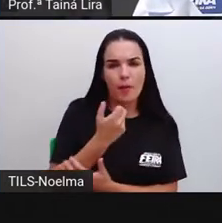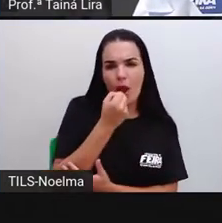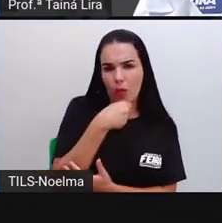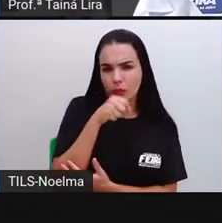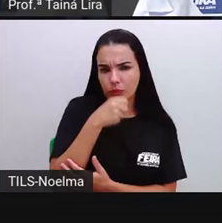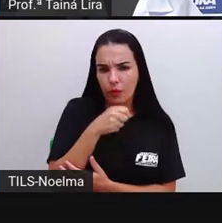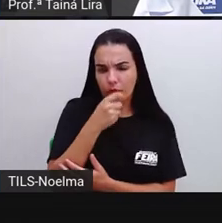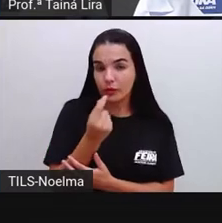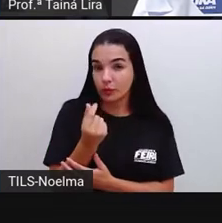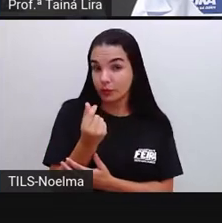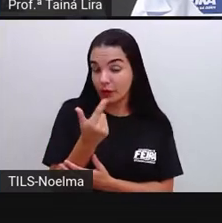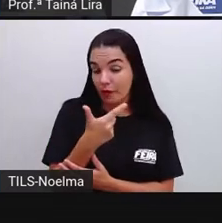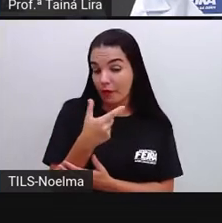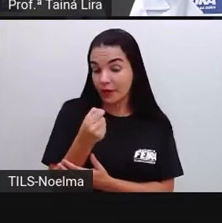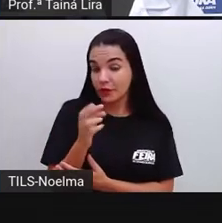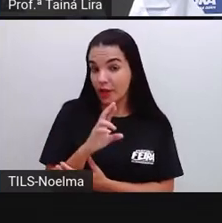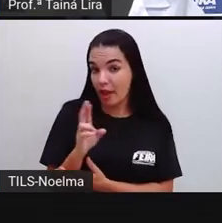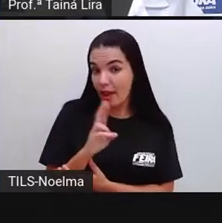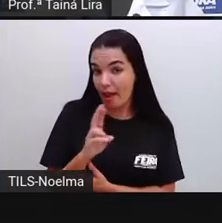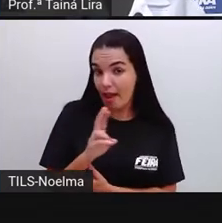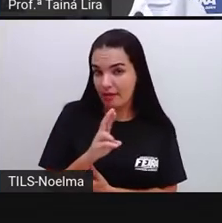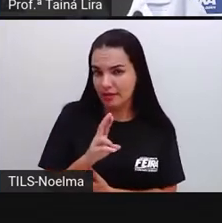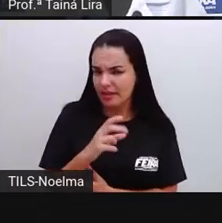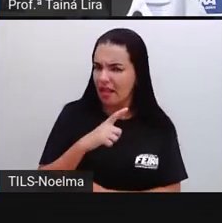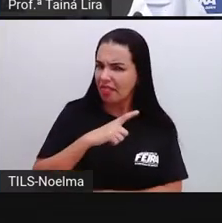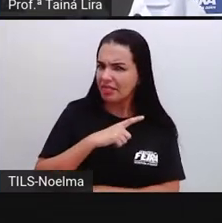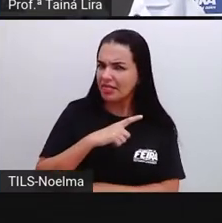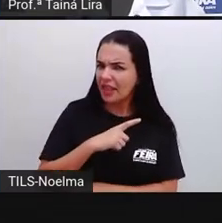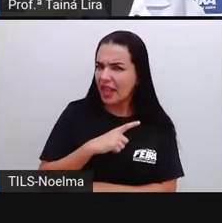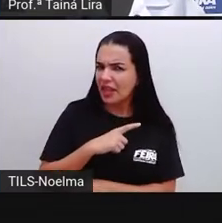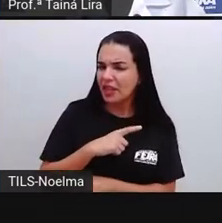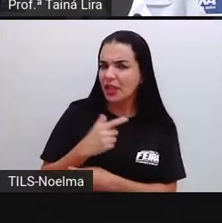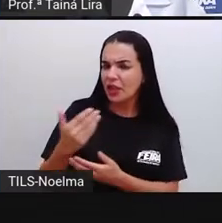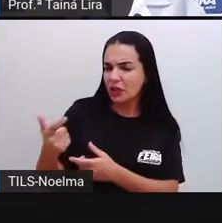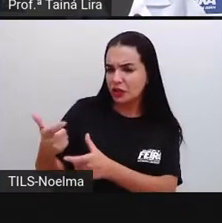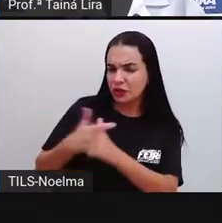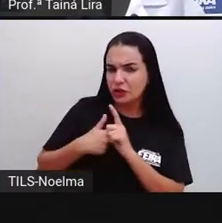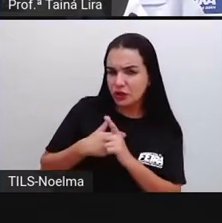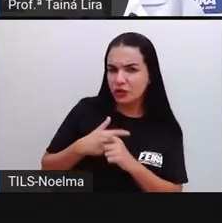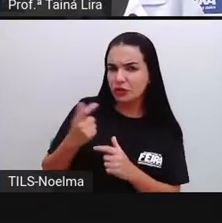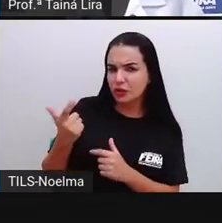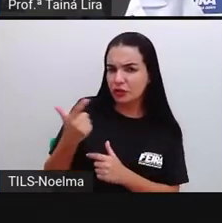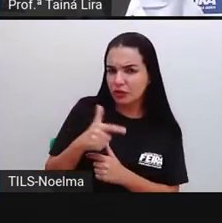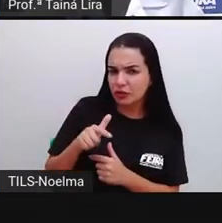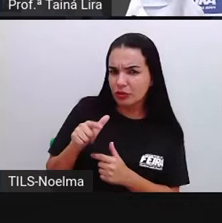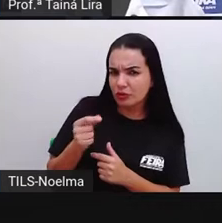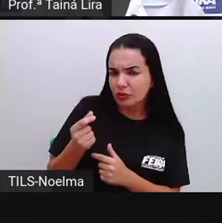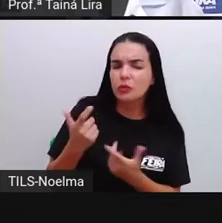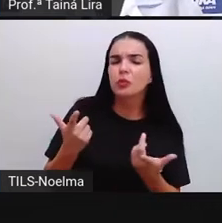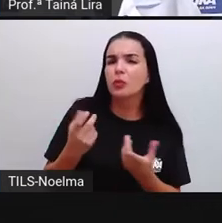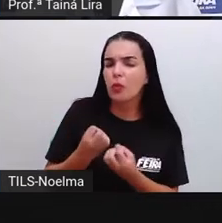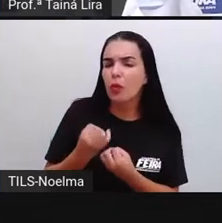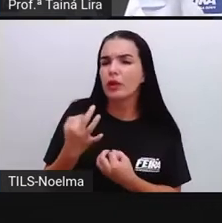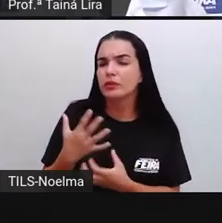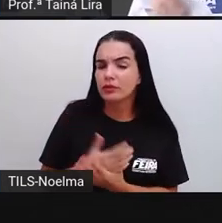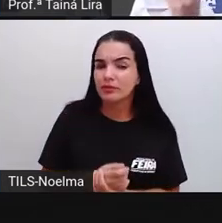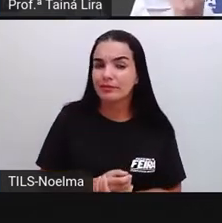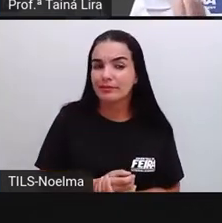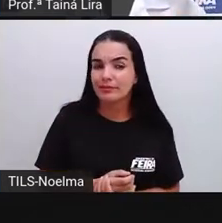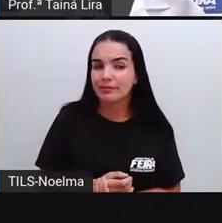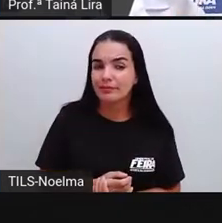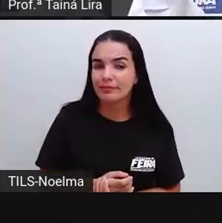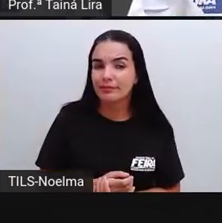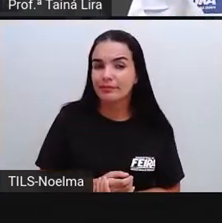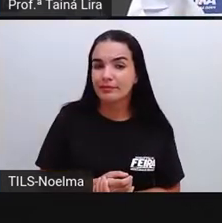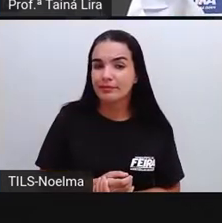com uma nota de vinte reais, será que sobra troco? De quanto? Então, aqui, ó, já